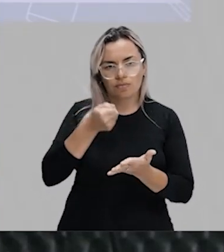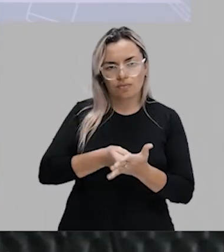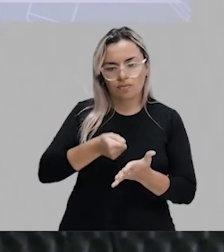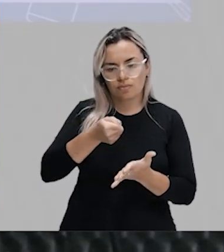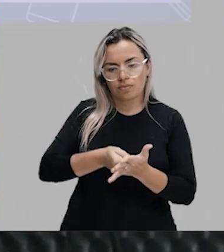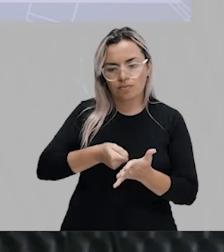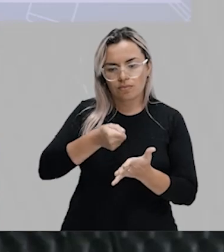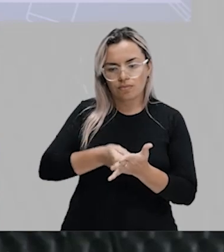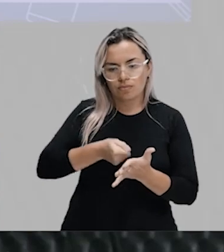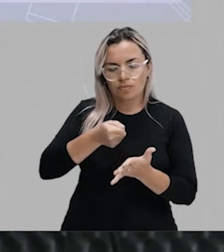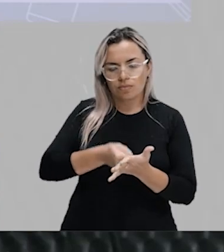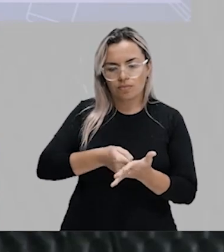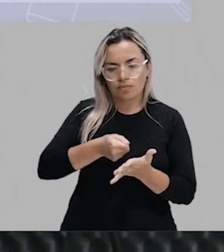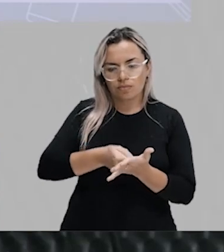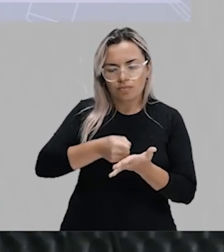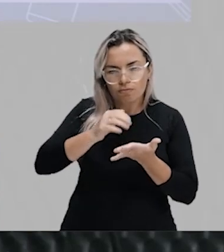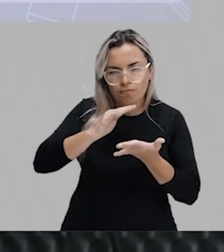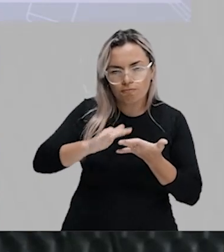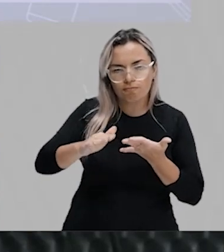despesas.